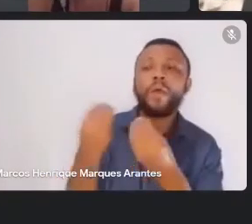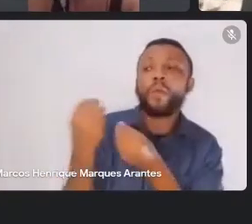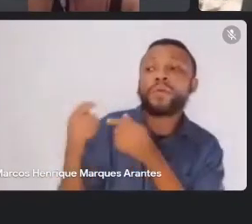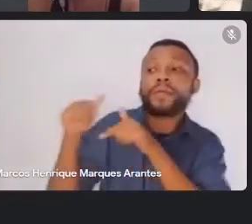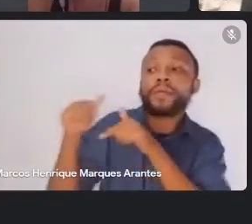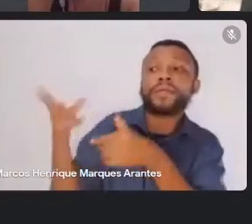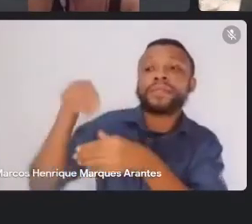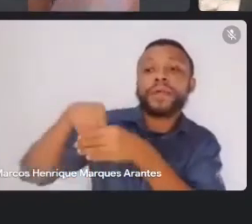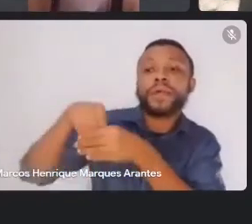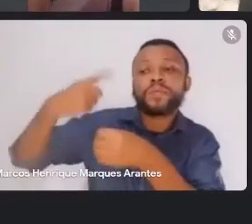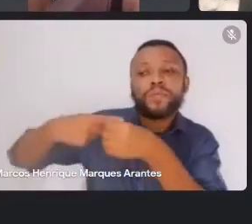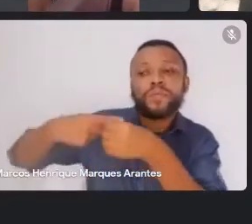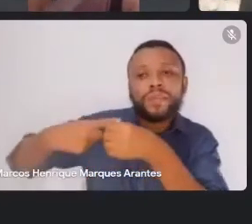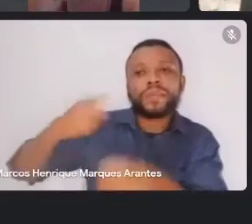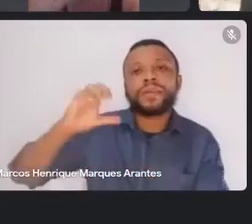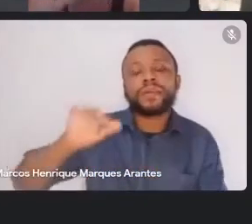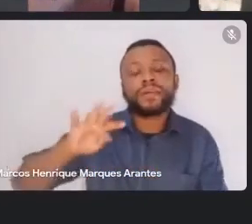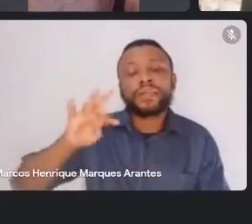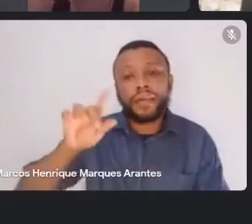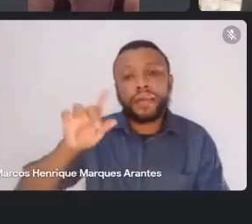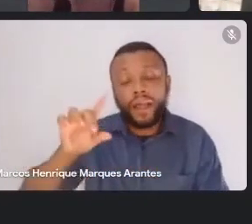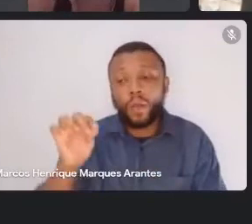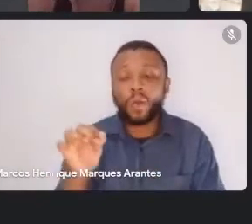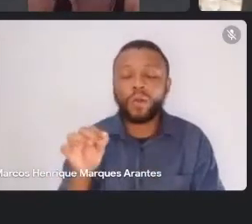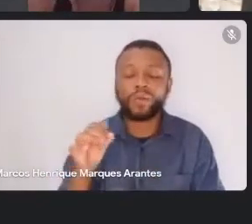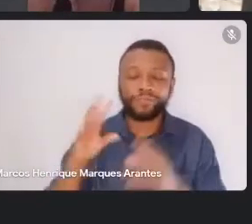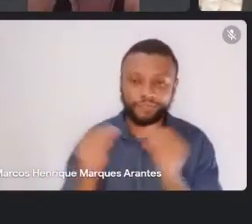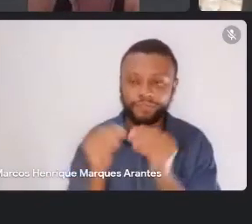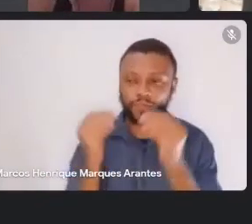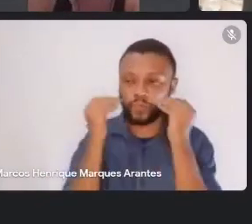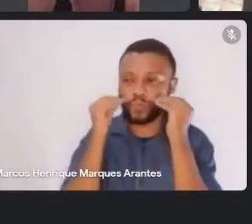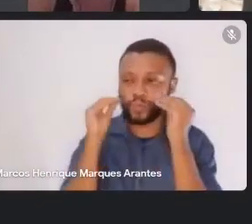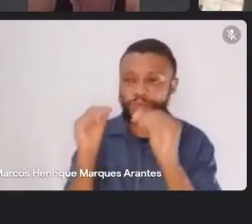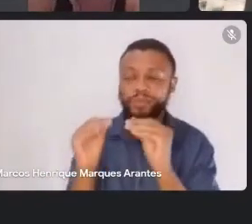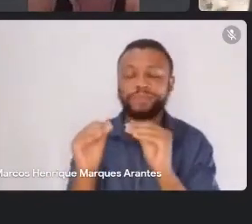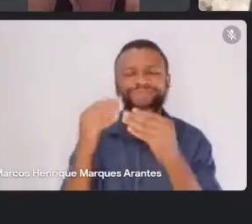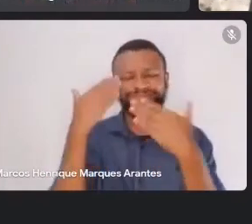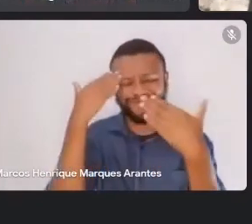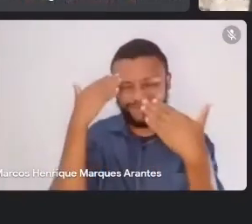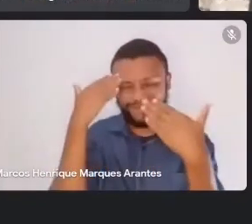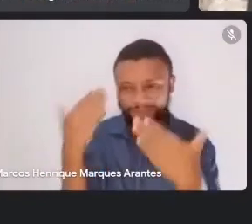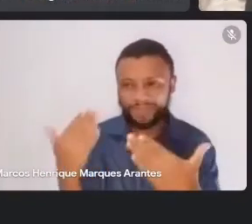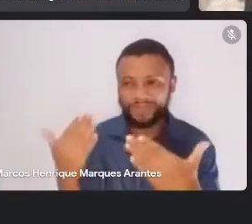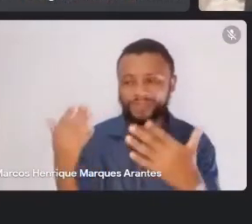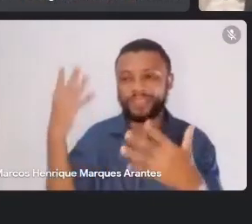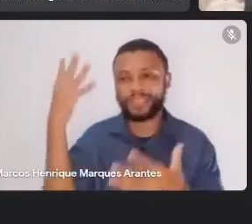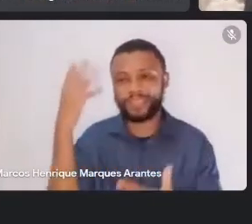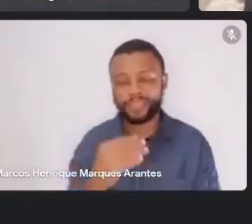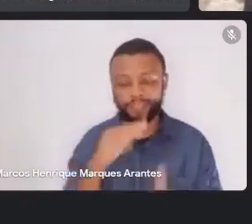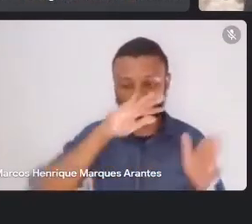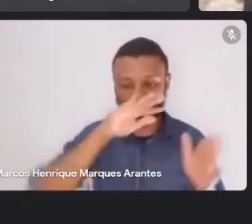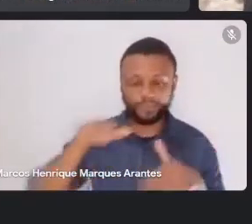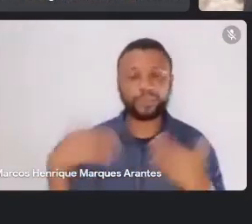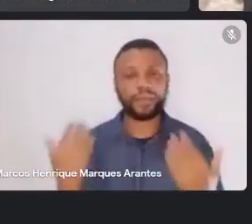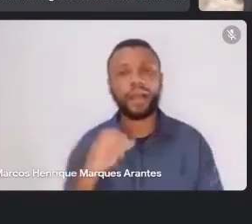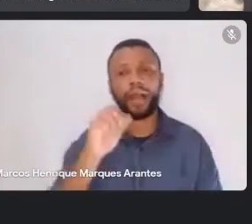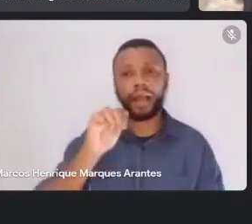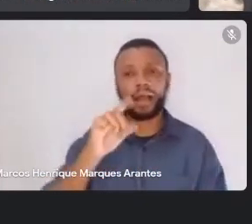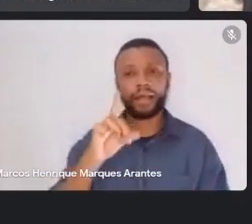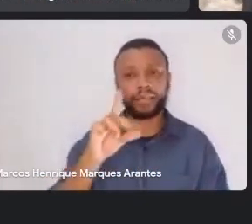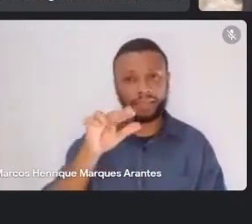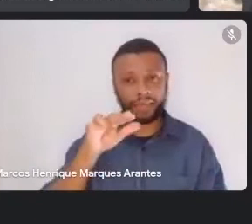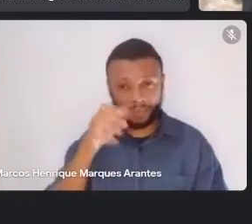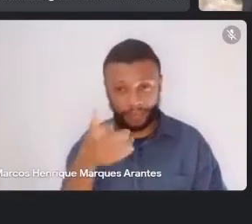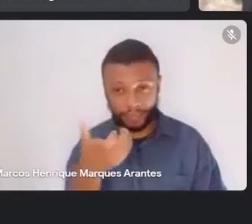Beijo grande. Vou chamar a Adriana rapidinho, gente. Obrigadinha, você é linda. Adriana, quer falar, Adriana, quer abrir sua